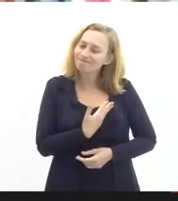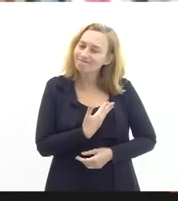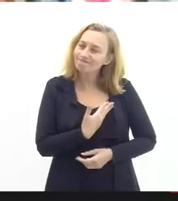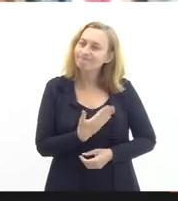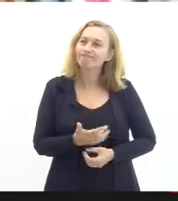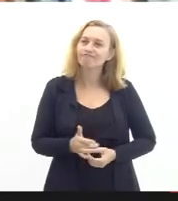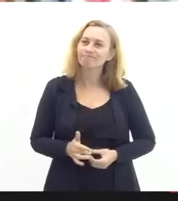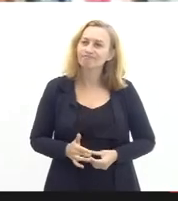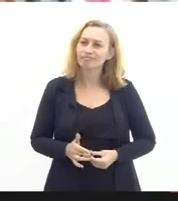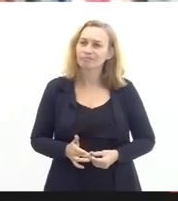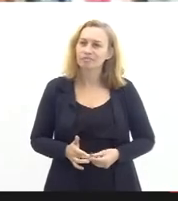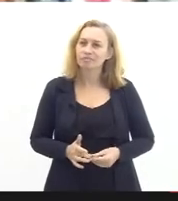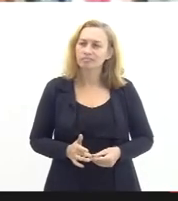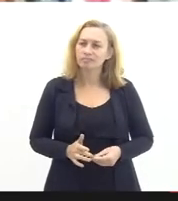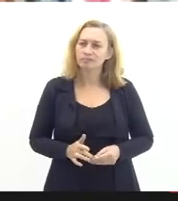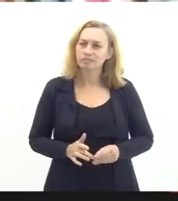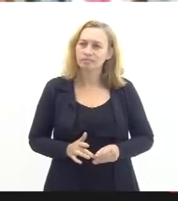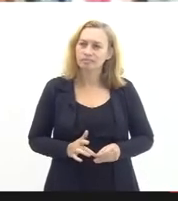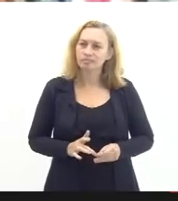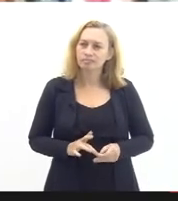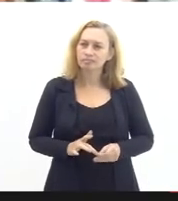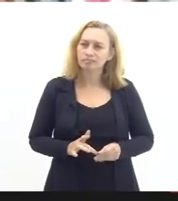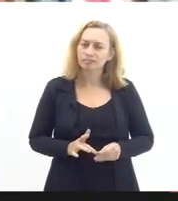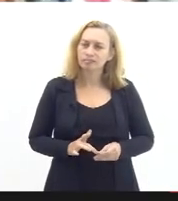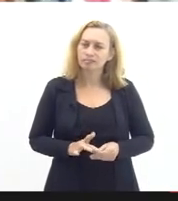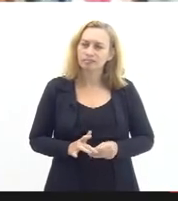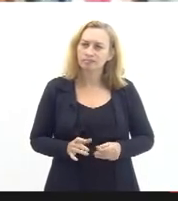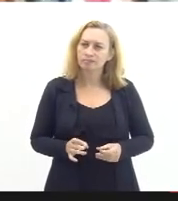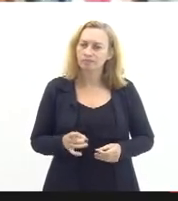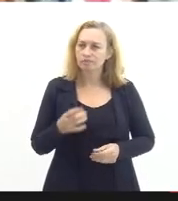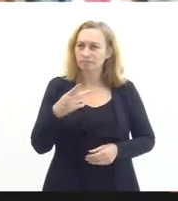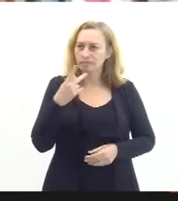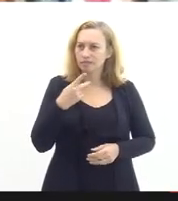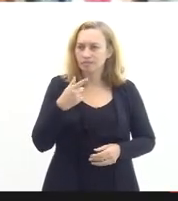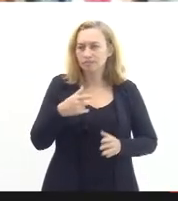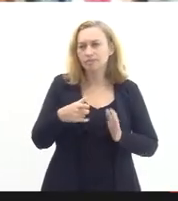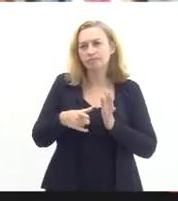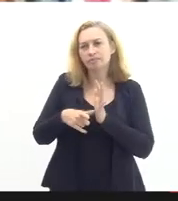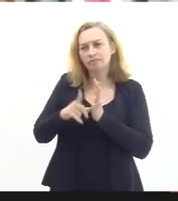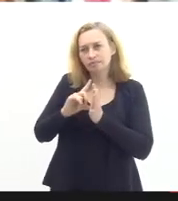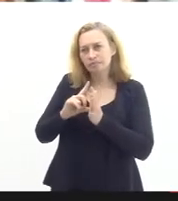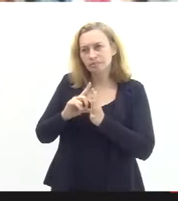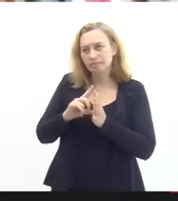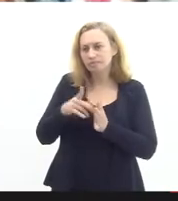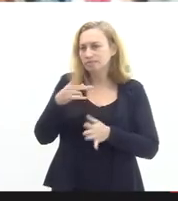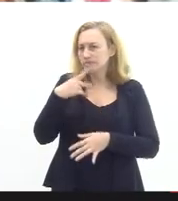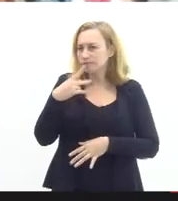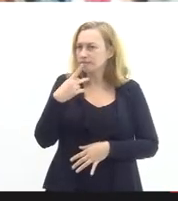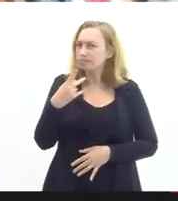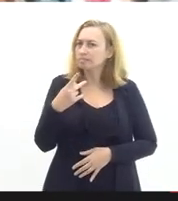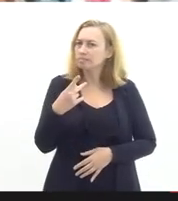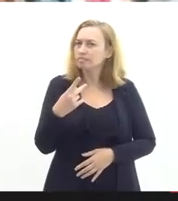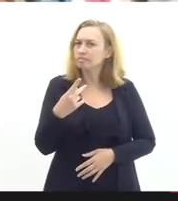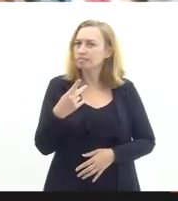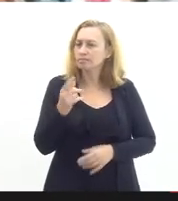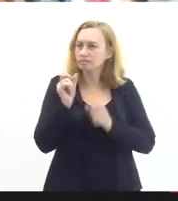me antecederam numa fala bastante crítica